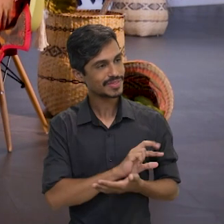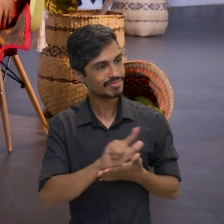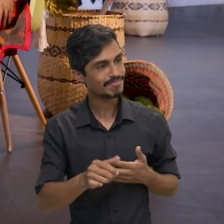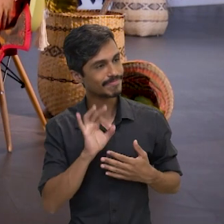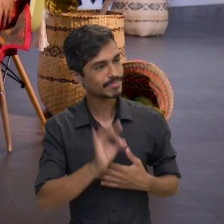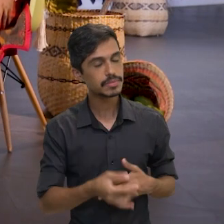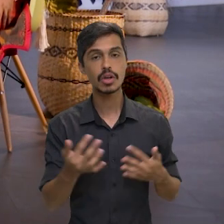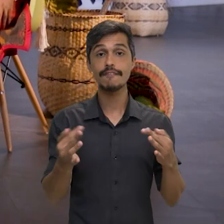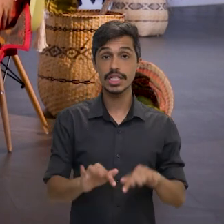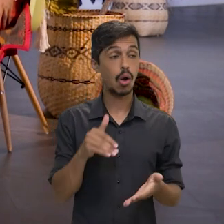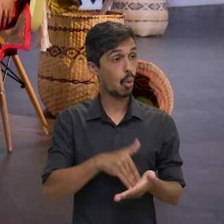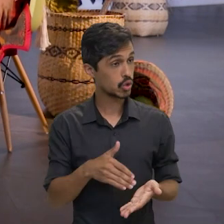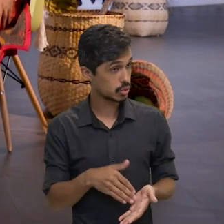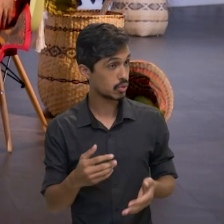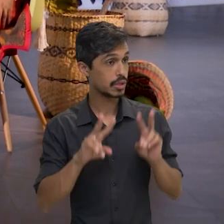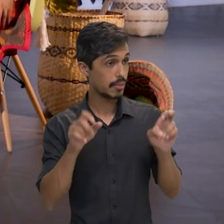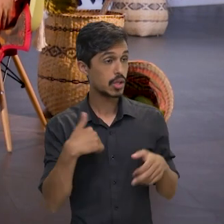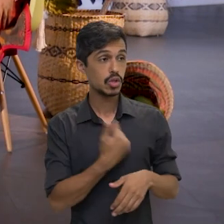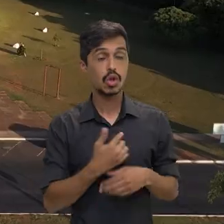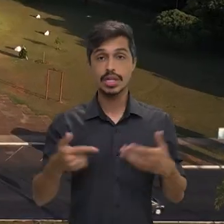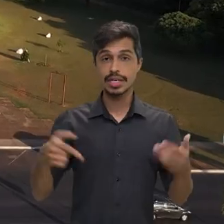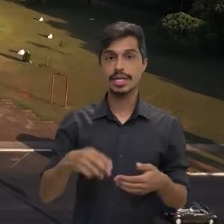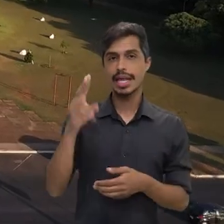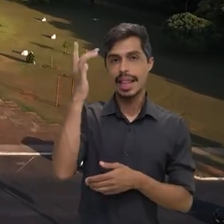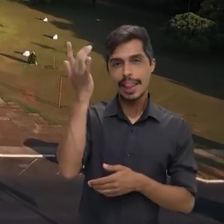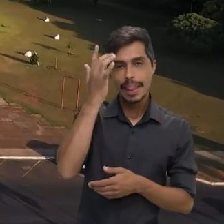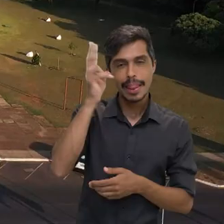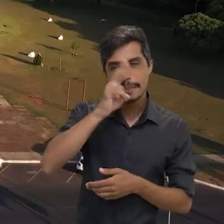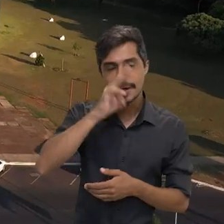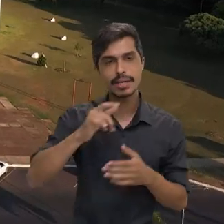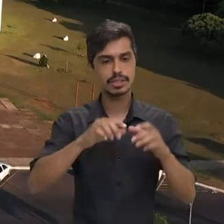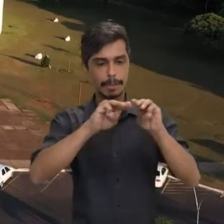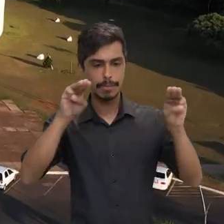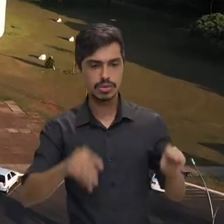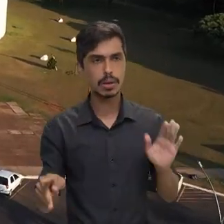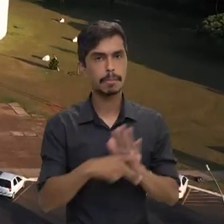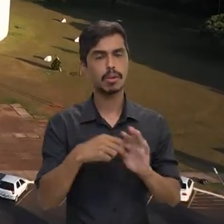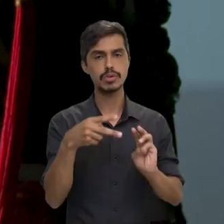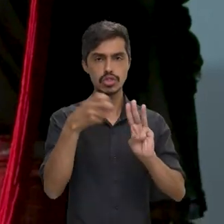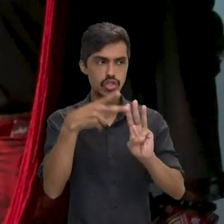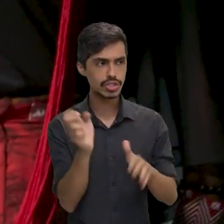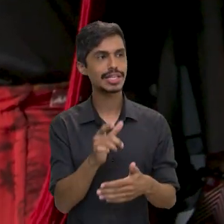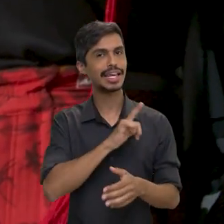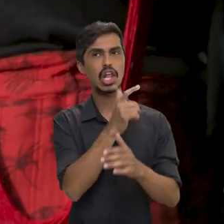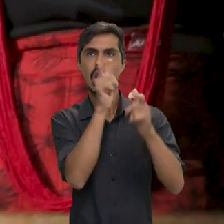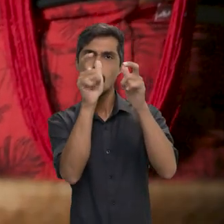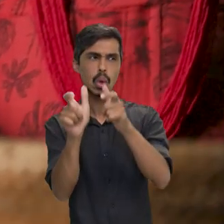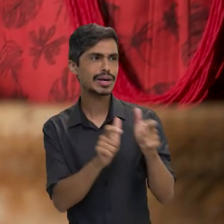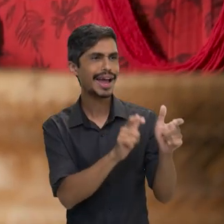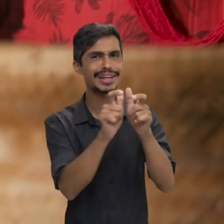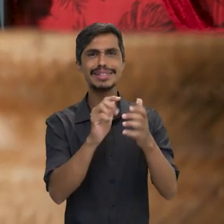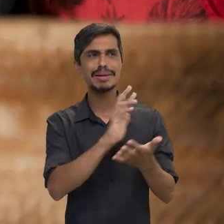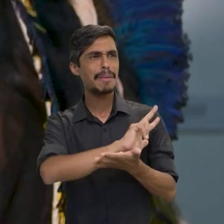várias por aí. Só para a gente finalizar, ministra, estamos aqui no Memorial dos Povos Indígenas em Brasília, que tem peças belíssimas, né?